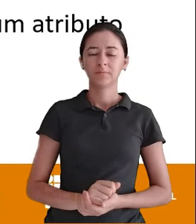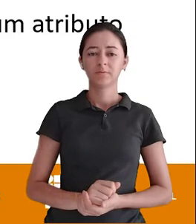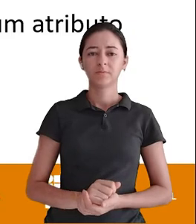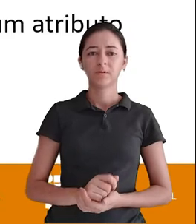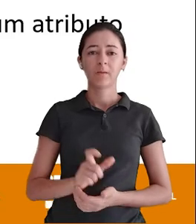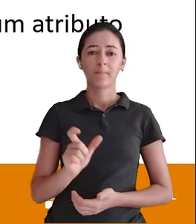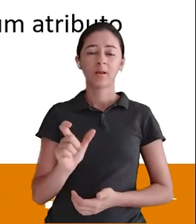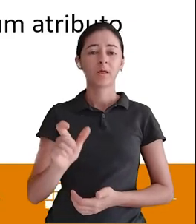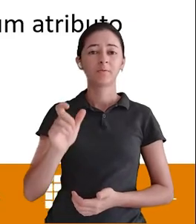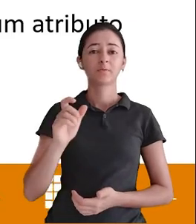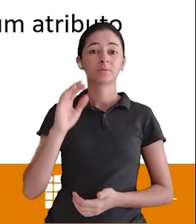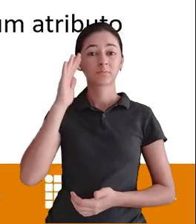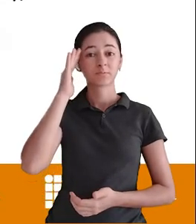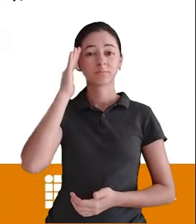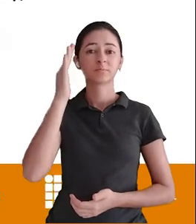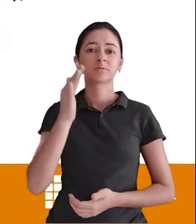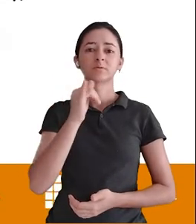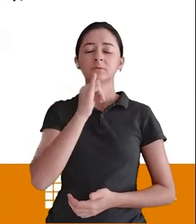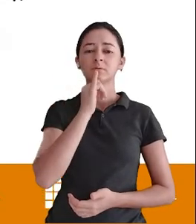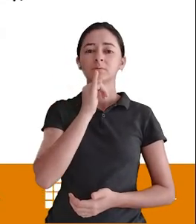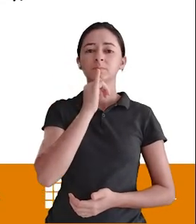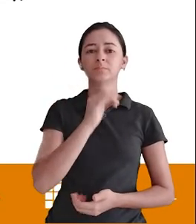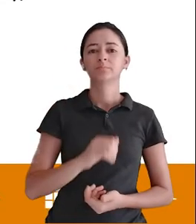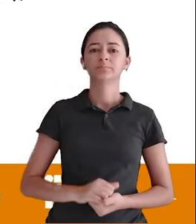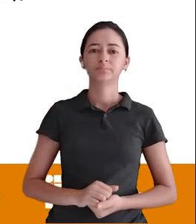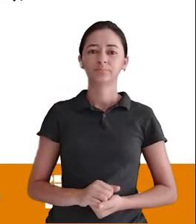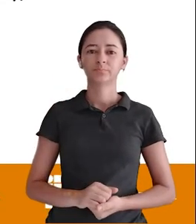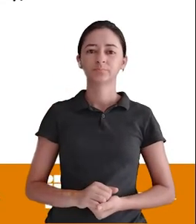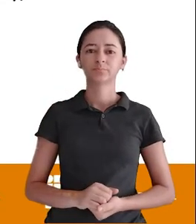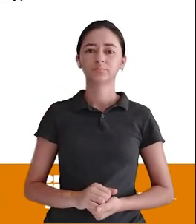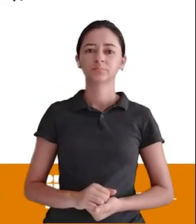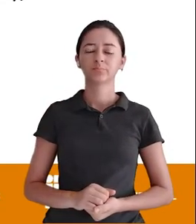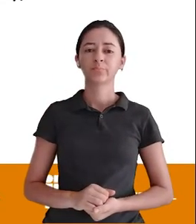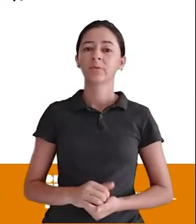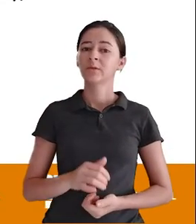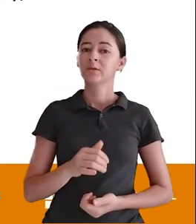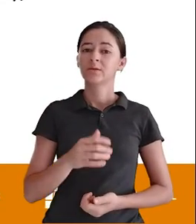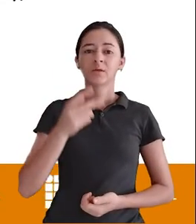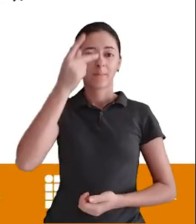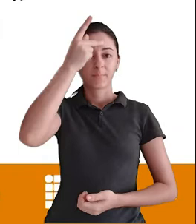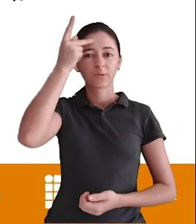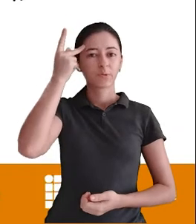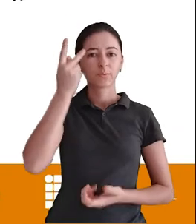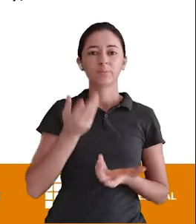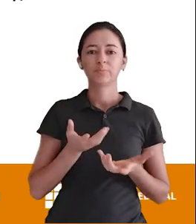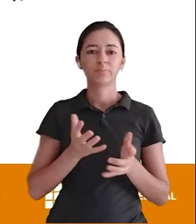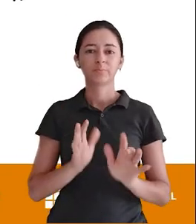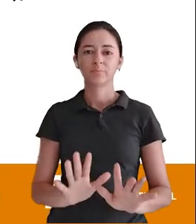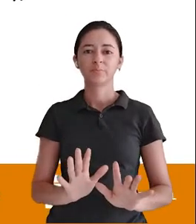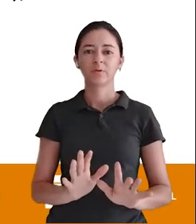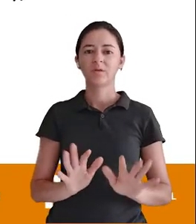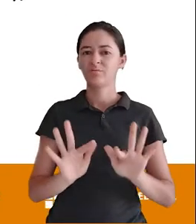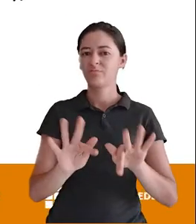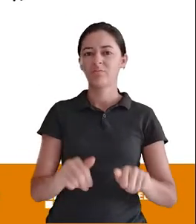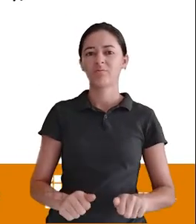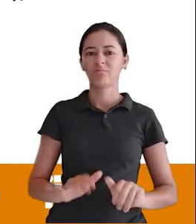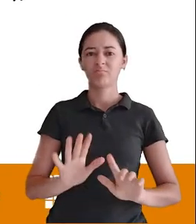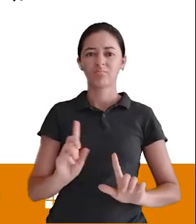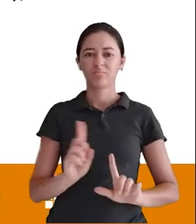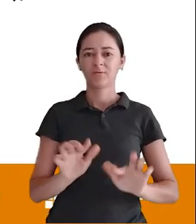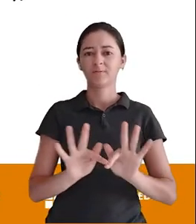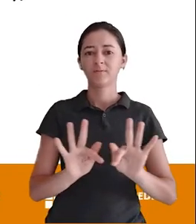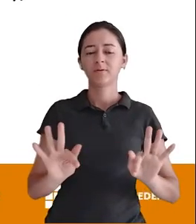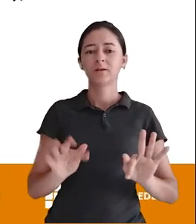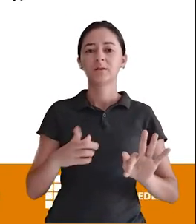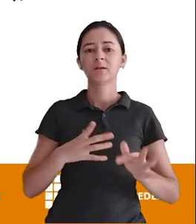Na tabela Ou seja Por exemplo Nesse caso aqui Vai que o cara Não queira que O atributo Seja o último Ele quer que o atributo